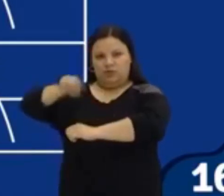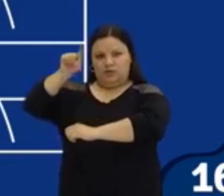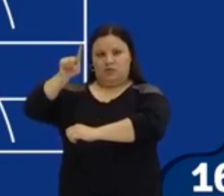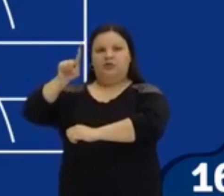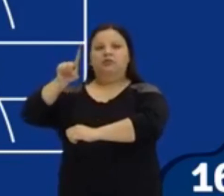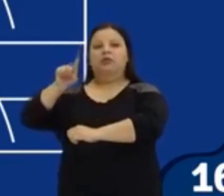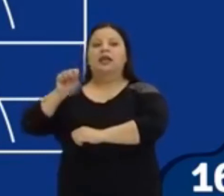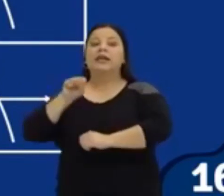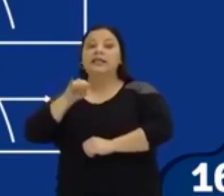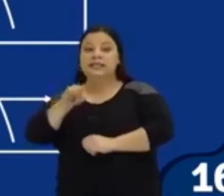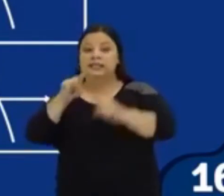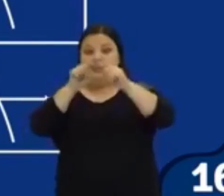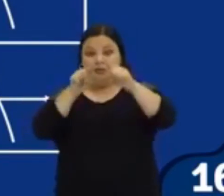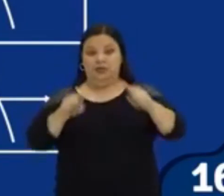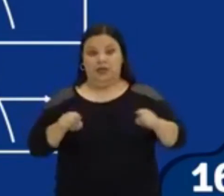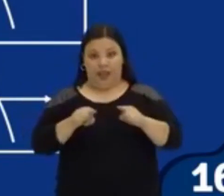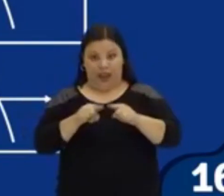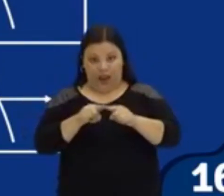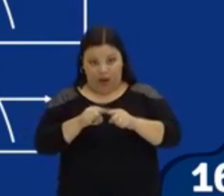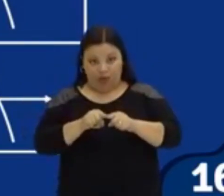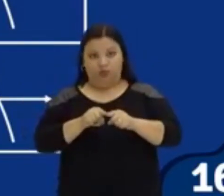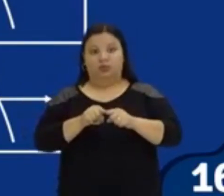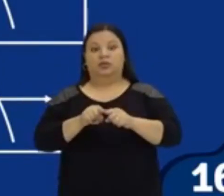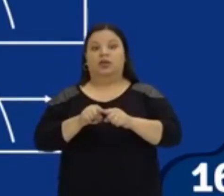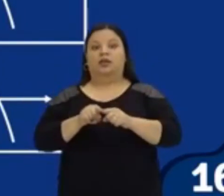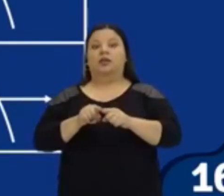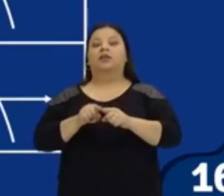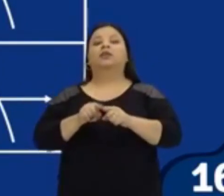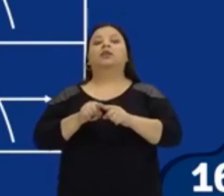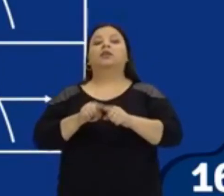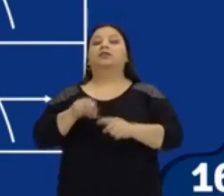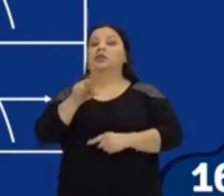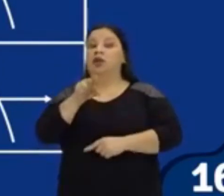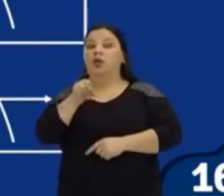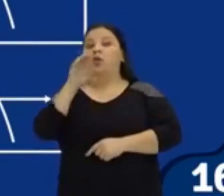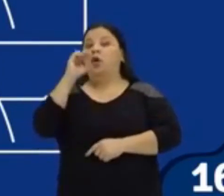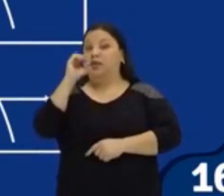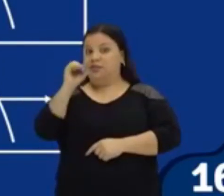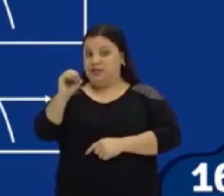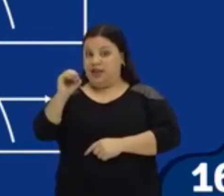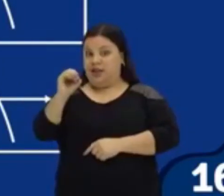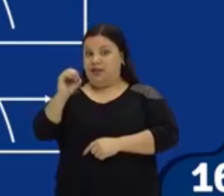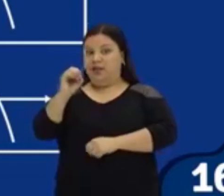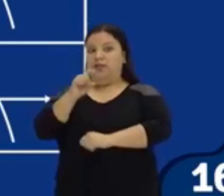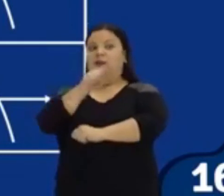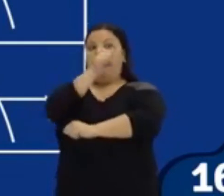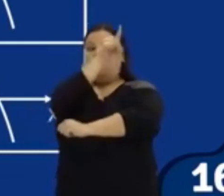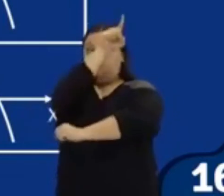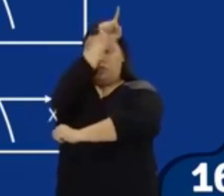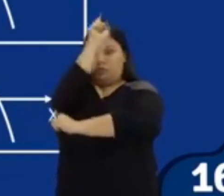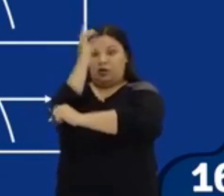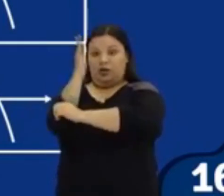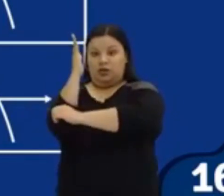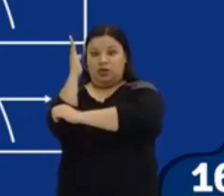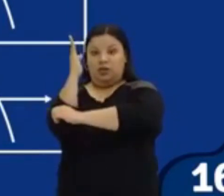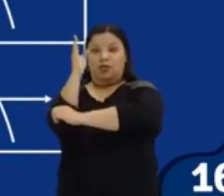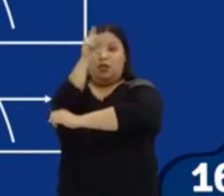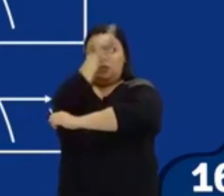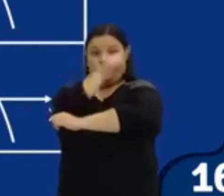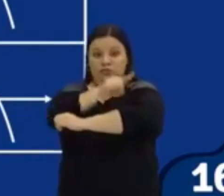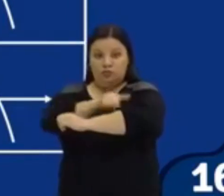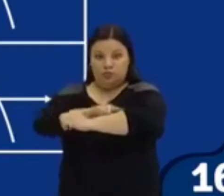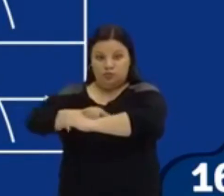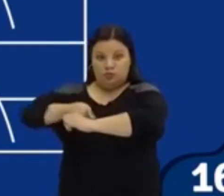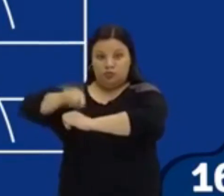igual a zero quer dizer então que o teu x uma linha e o teu x duas linhas são iguais tá bom?